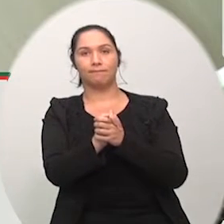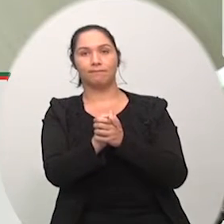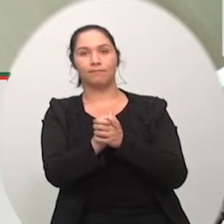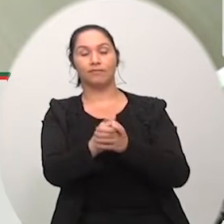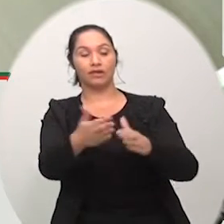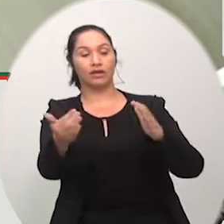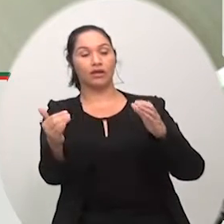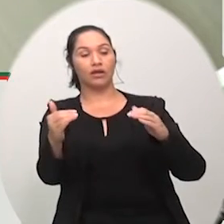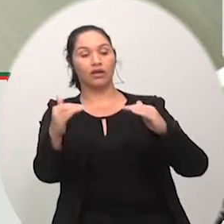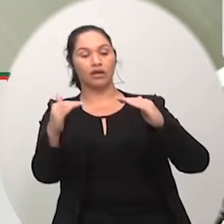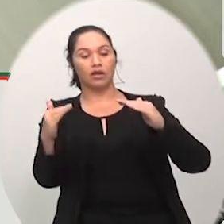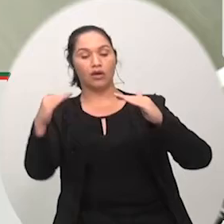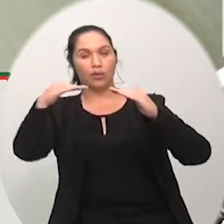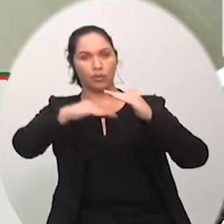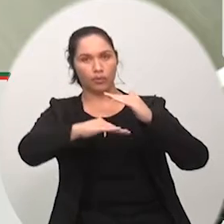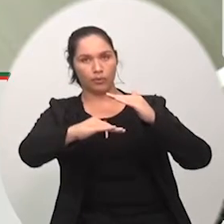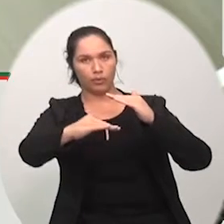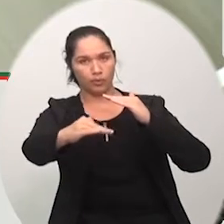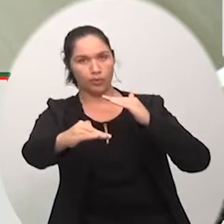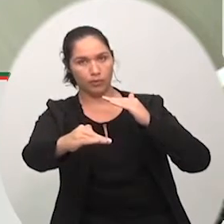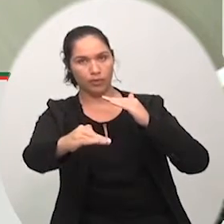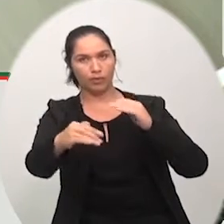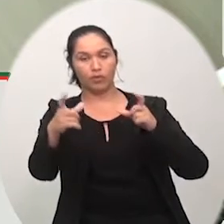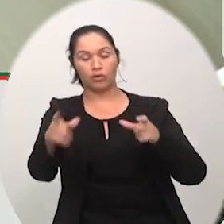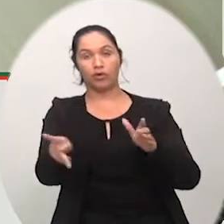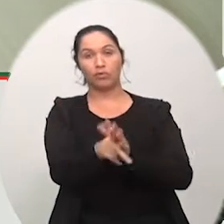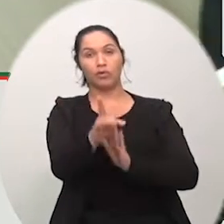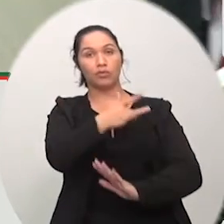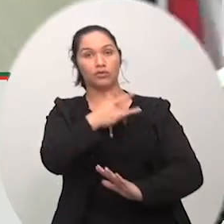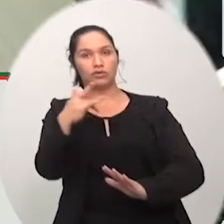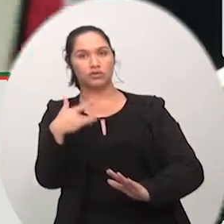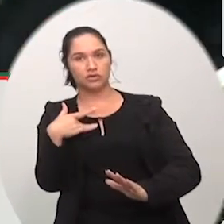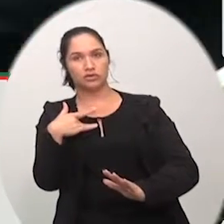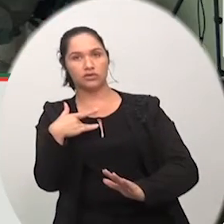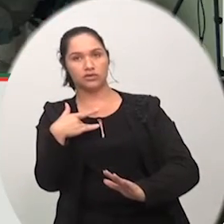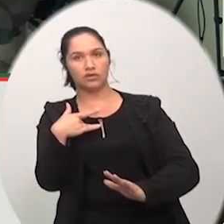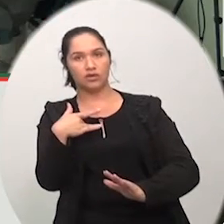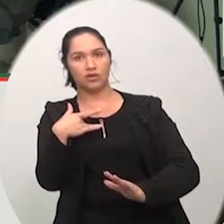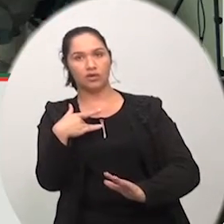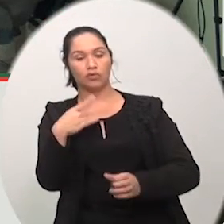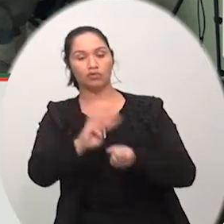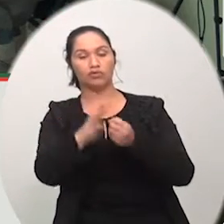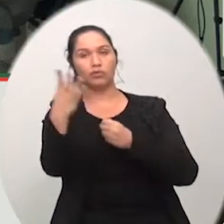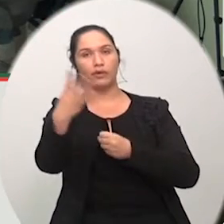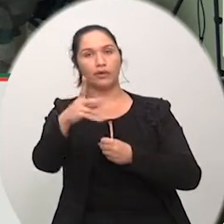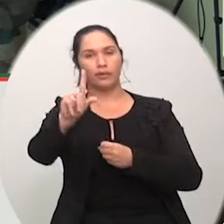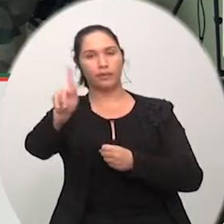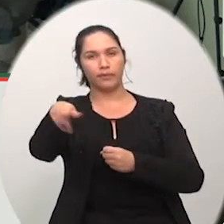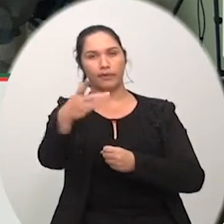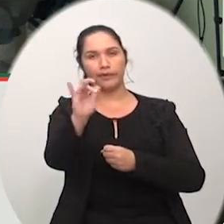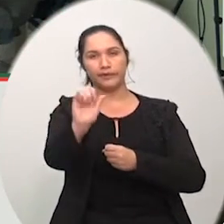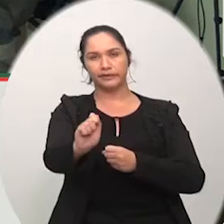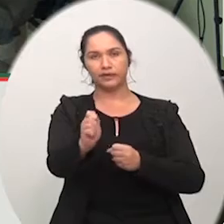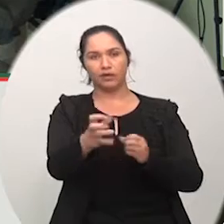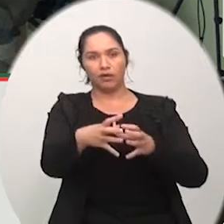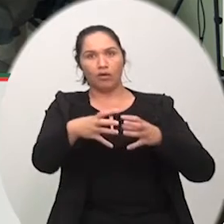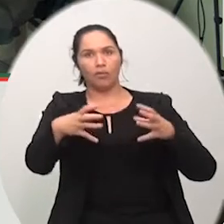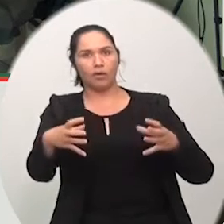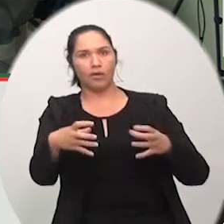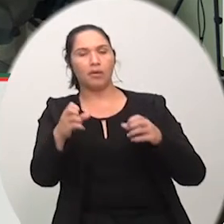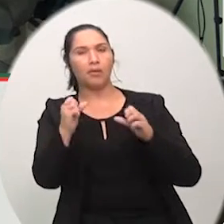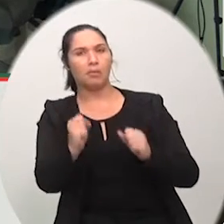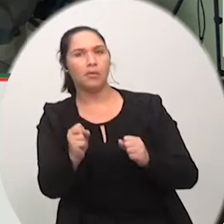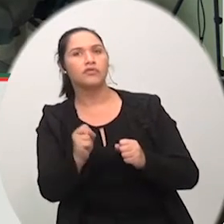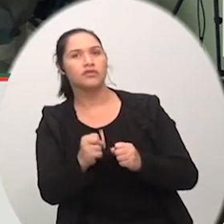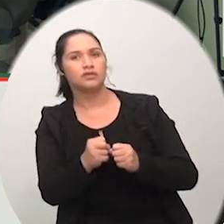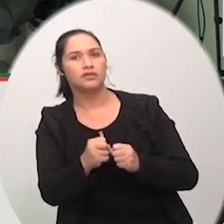estacionamento da unidade de saúde do bairro quarta linha requerimento está em discussão com a palavra o autor do requerimento vereadora